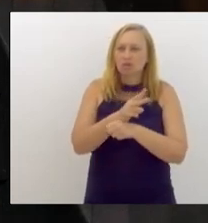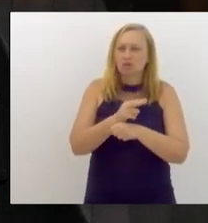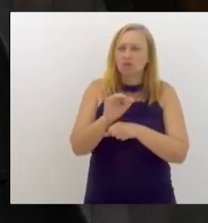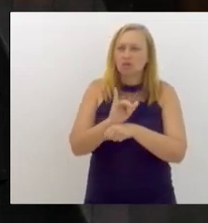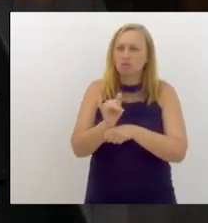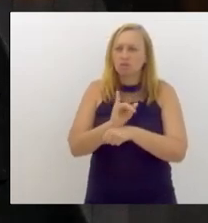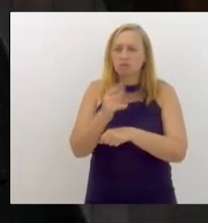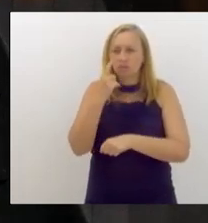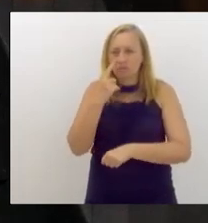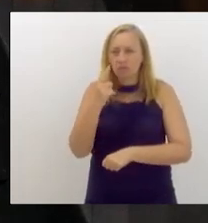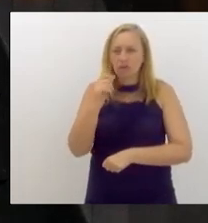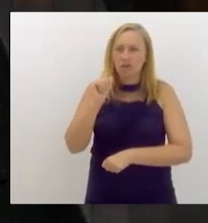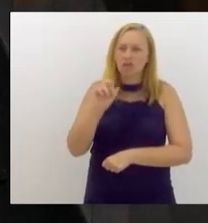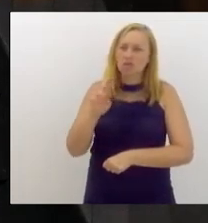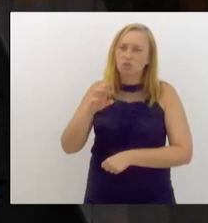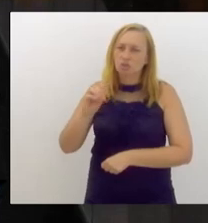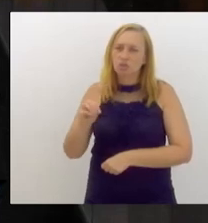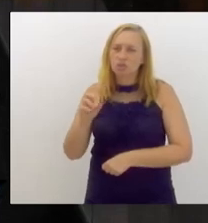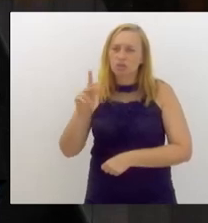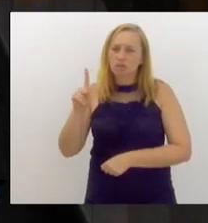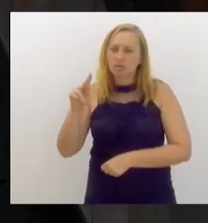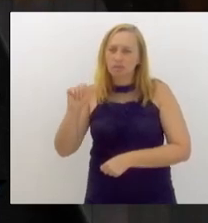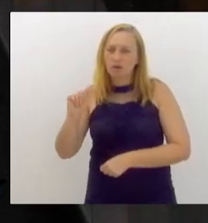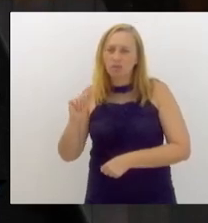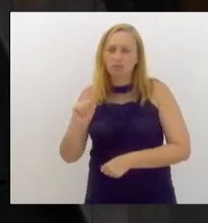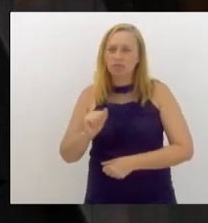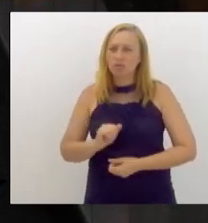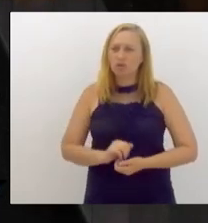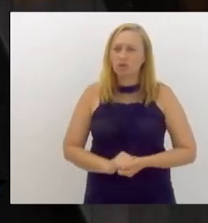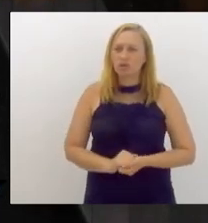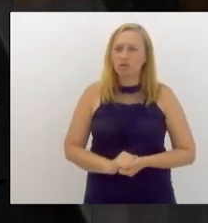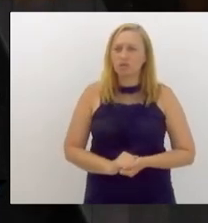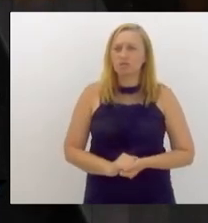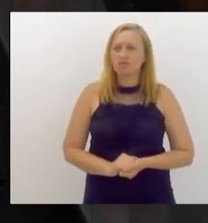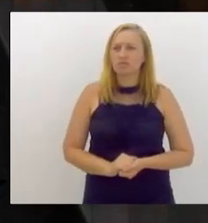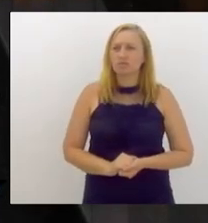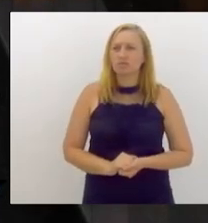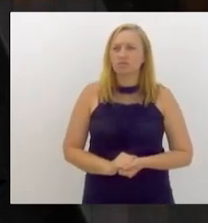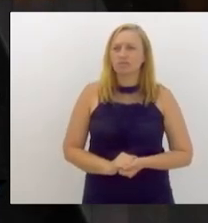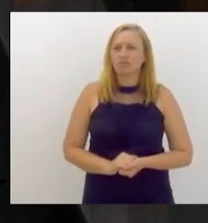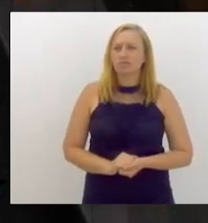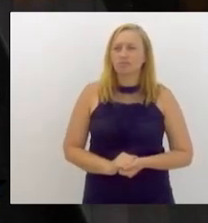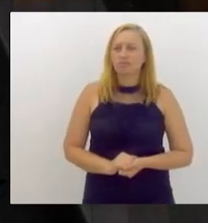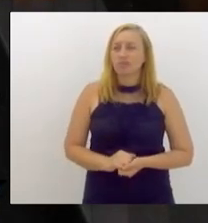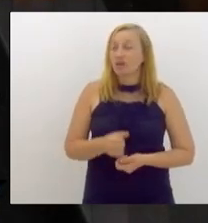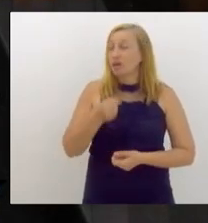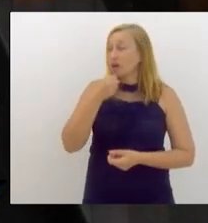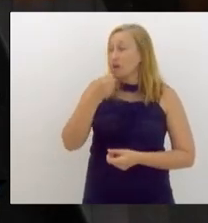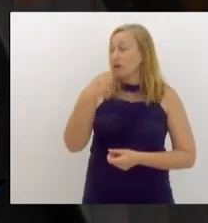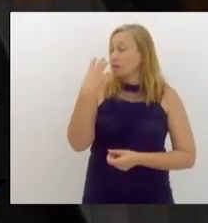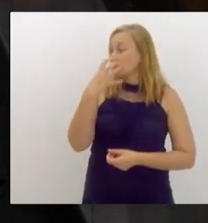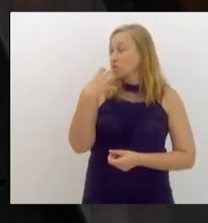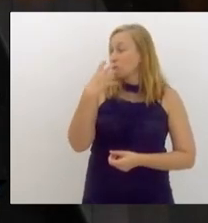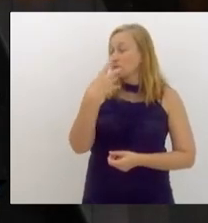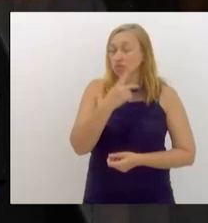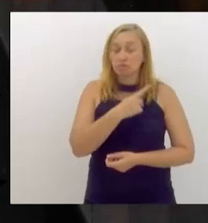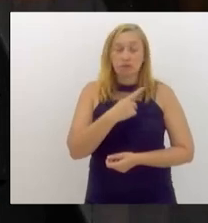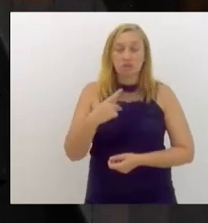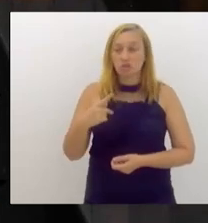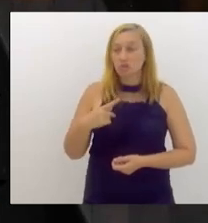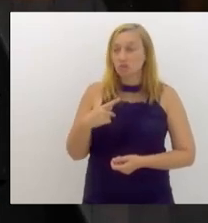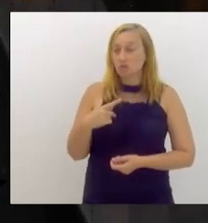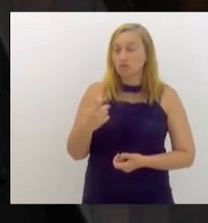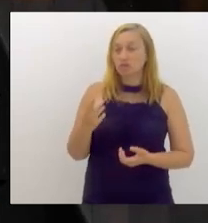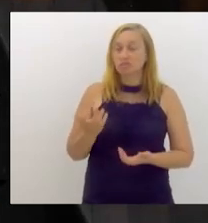o Tony de Paula, o Zé de Paula, o Tonyel e o Zéu, cantores, pastores, evangélicos.